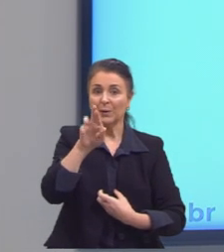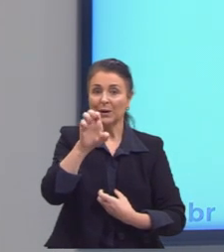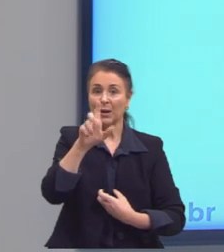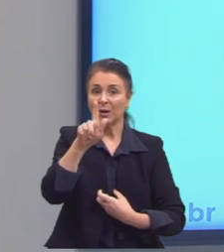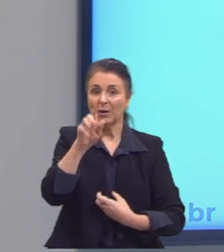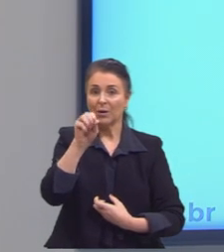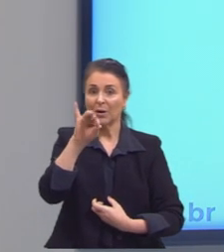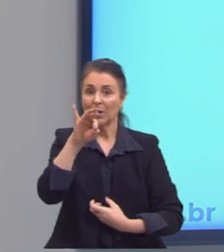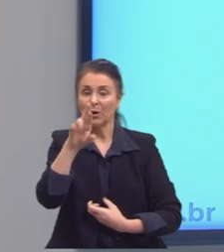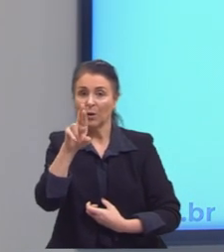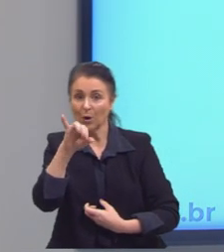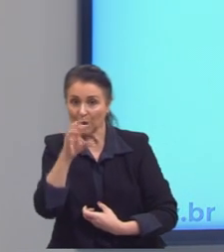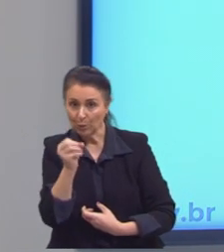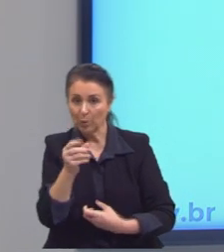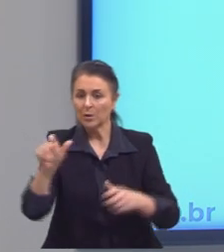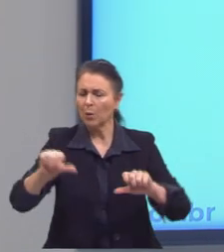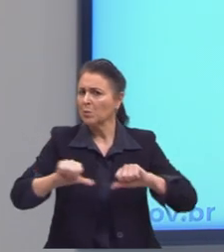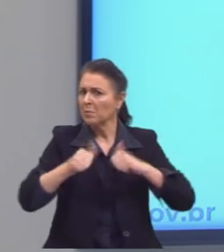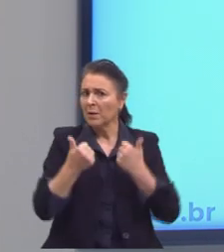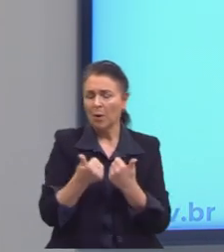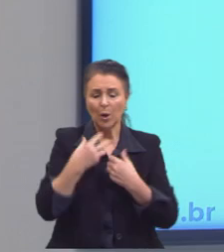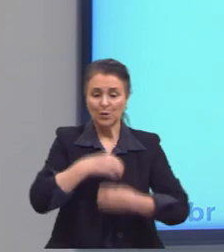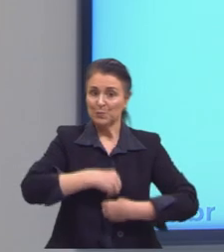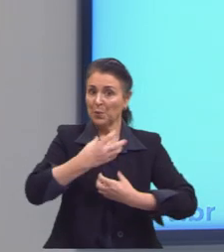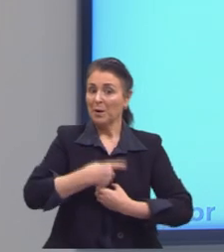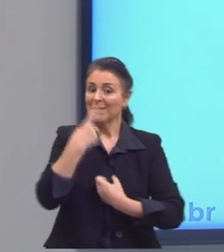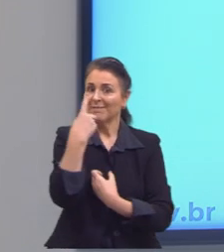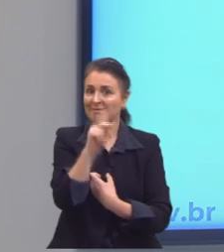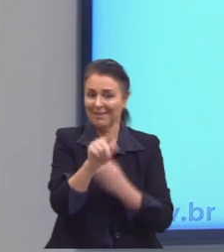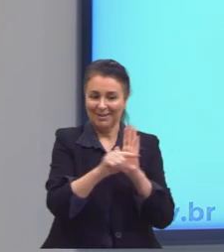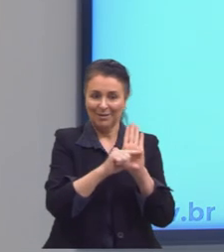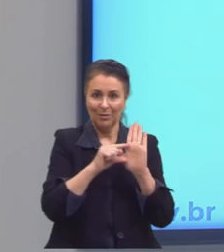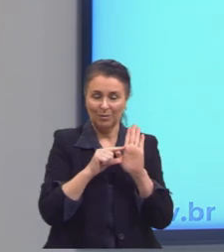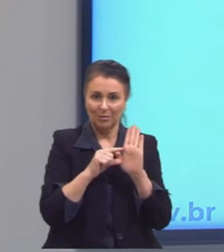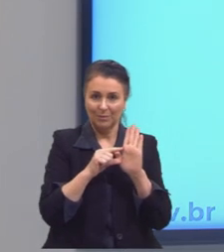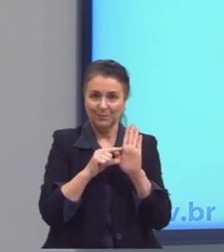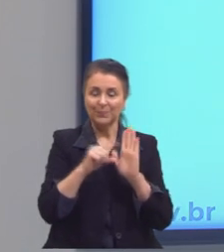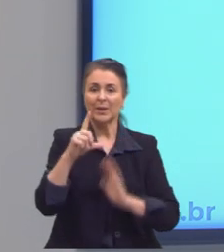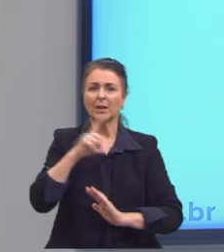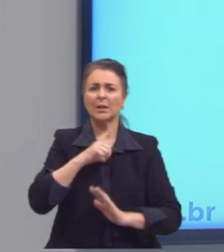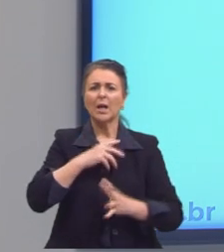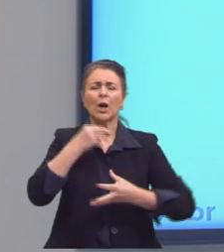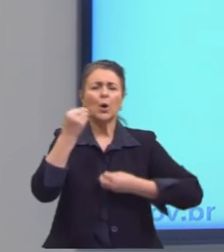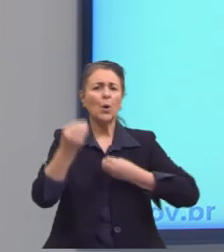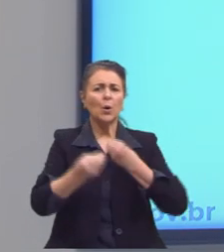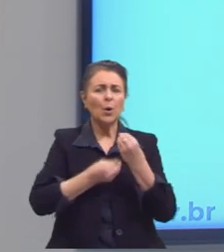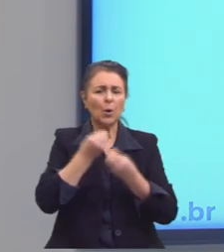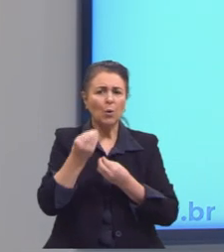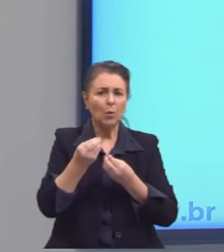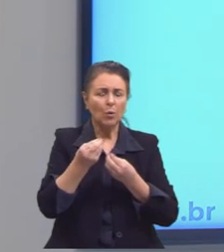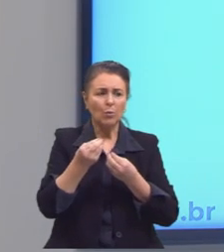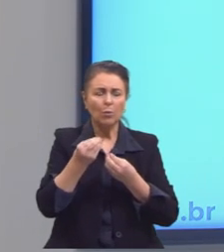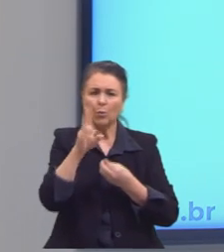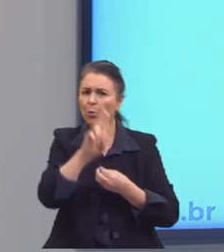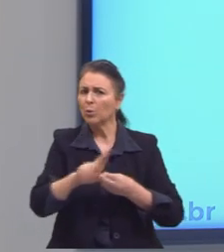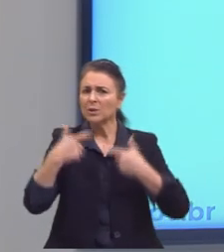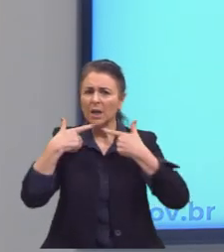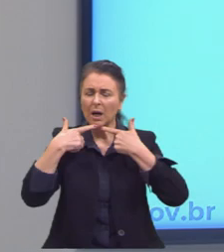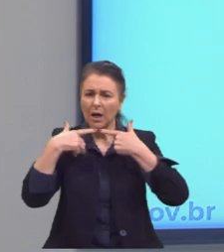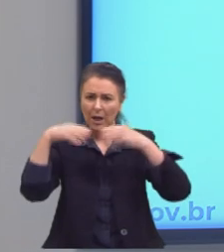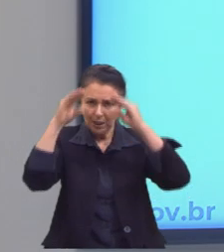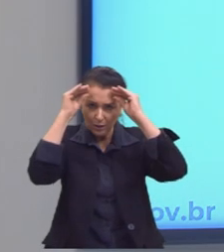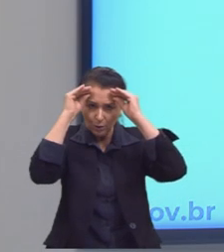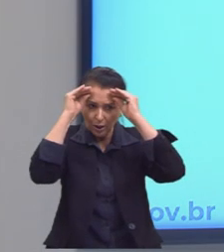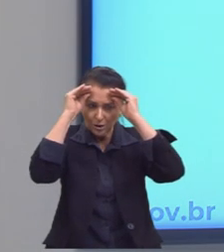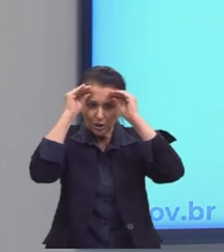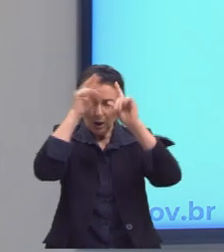melhores poemas do Gregório de Matos. Então, temos aqui, com uma elaboração de linguagem e uma visão